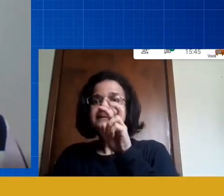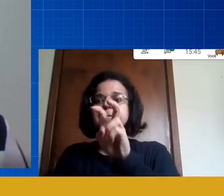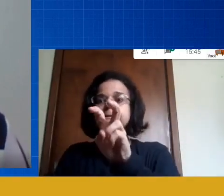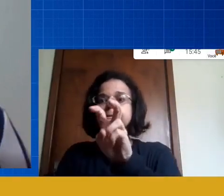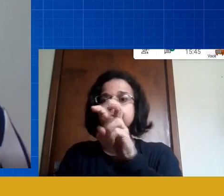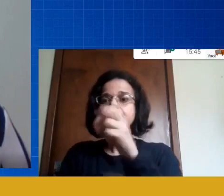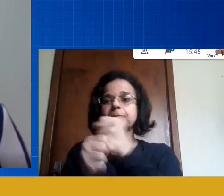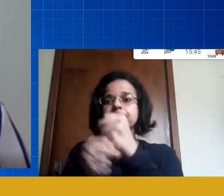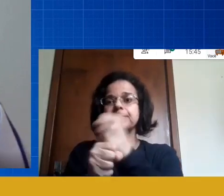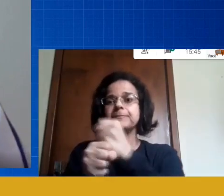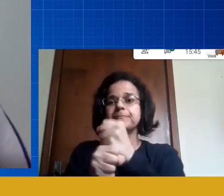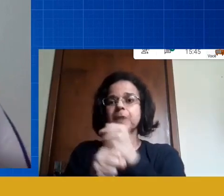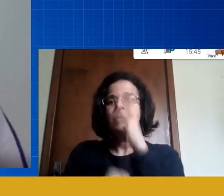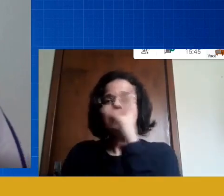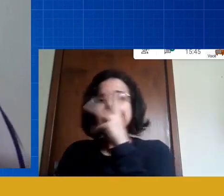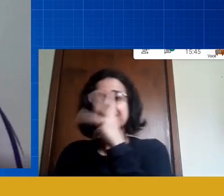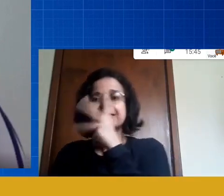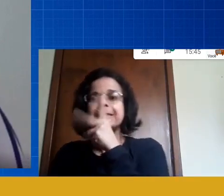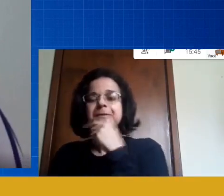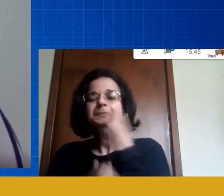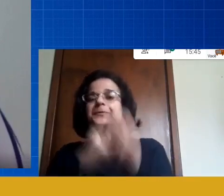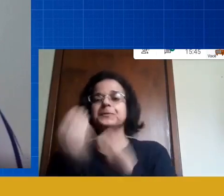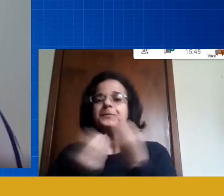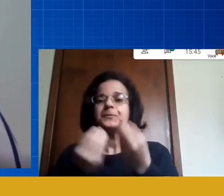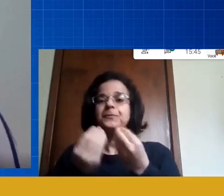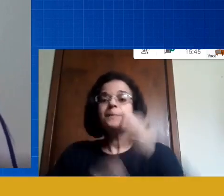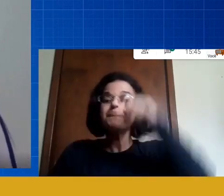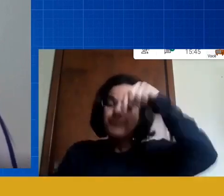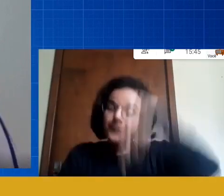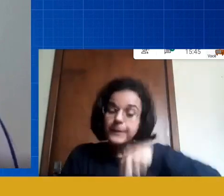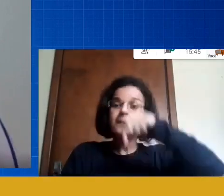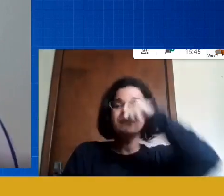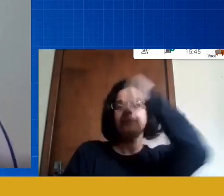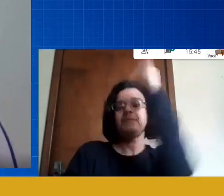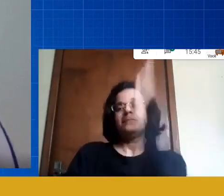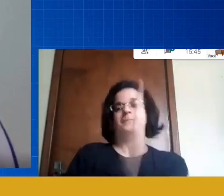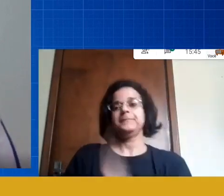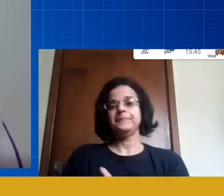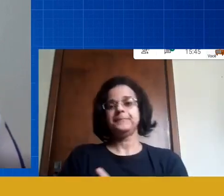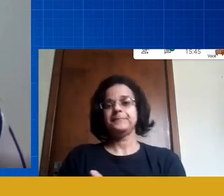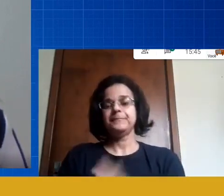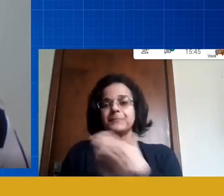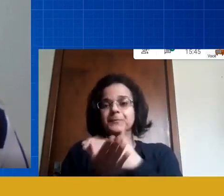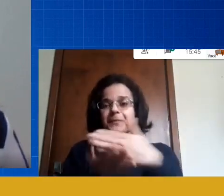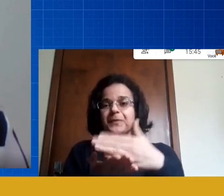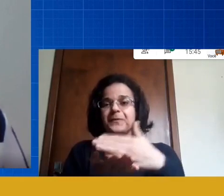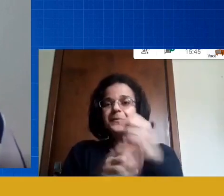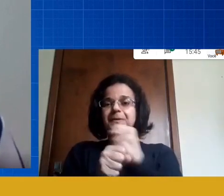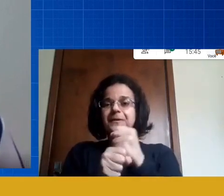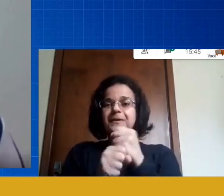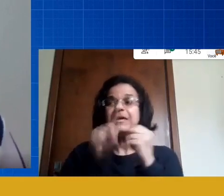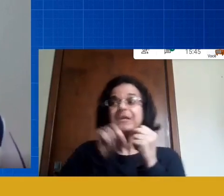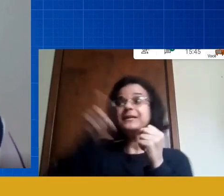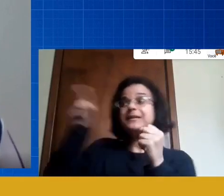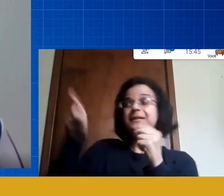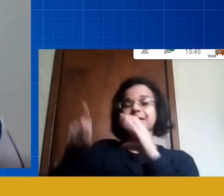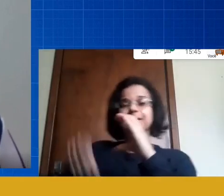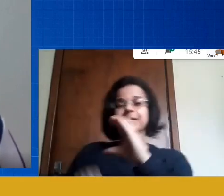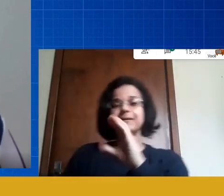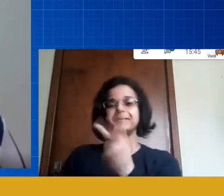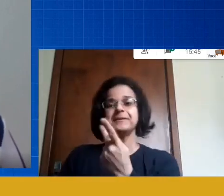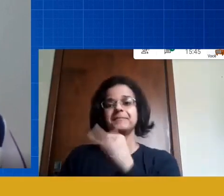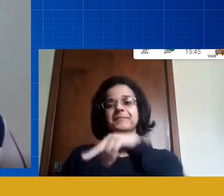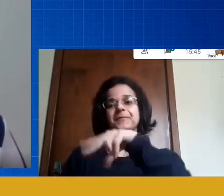então como a gente está falando de uma coisa que aconteceu aqui no Brasil no começo do ano na China em dezembro então como que nós